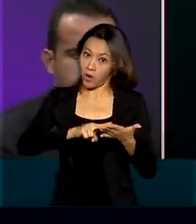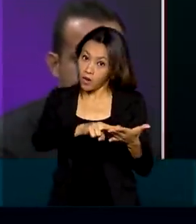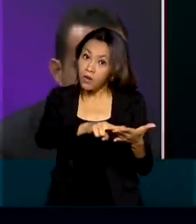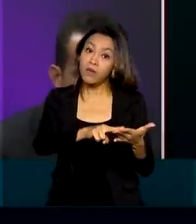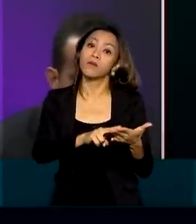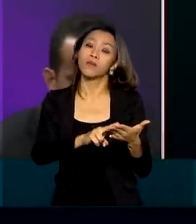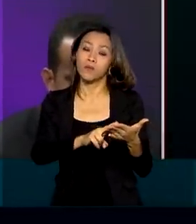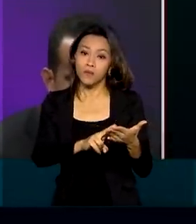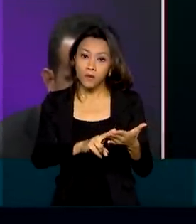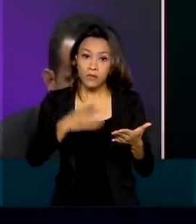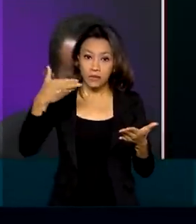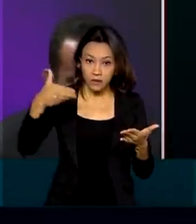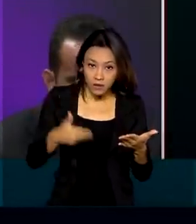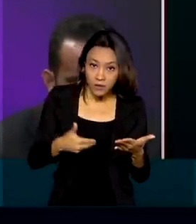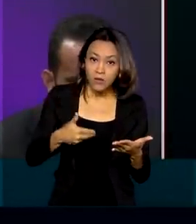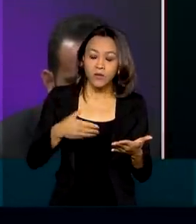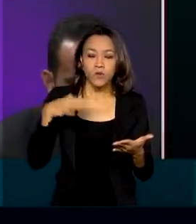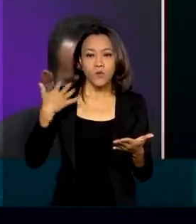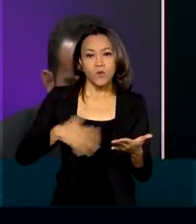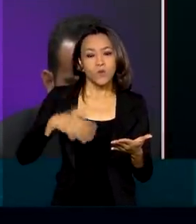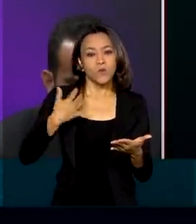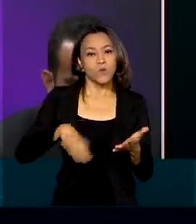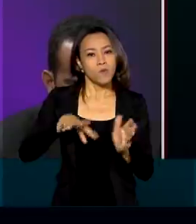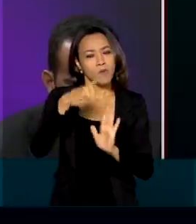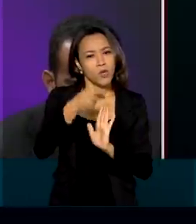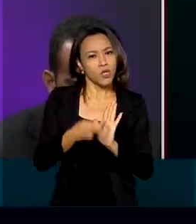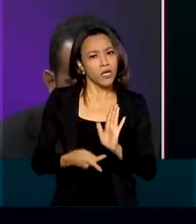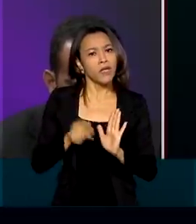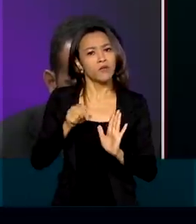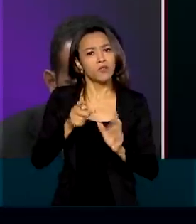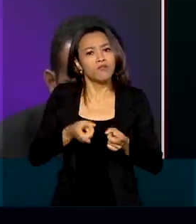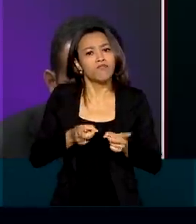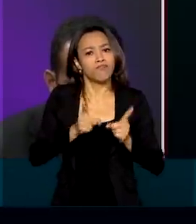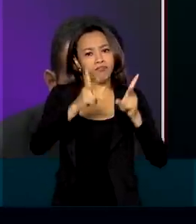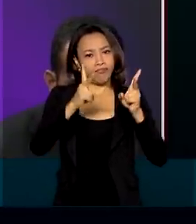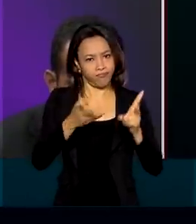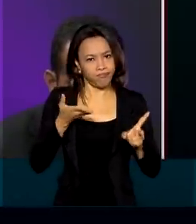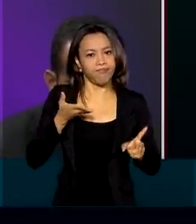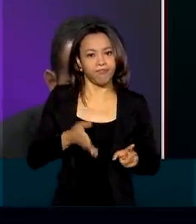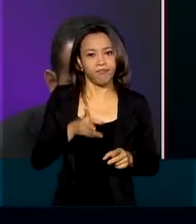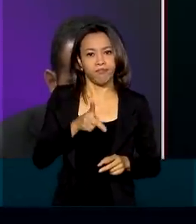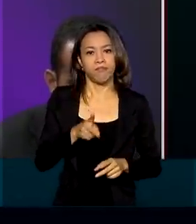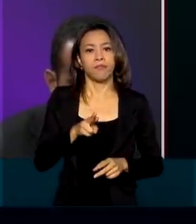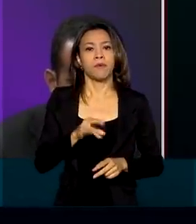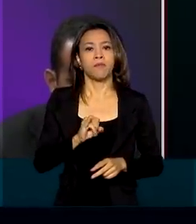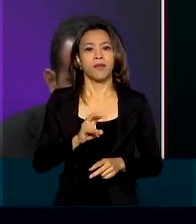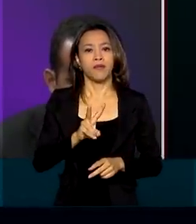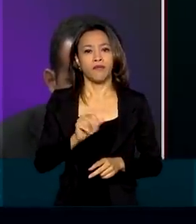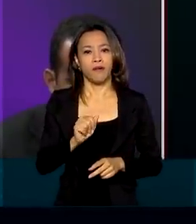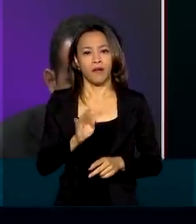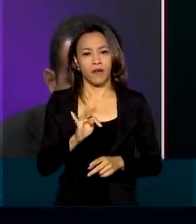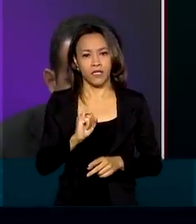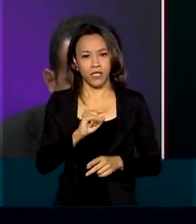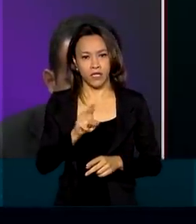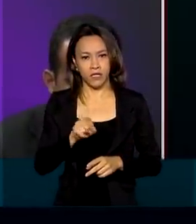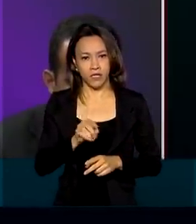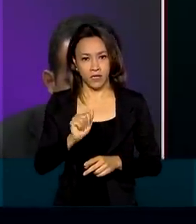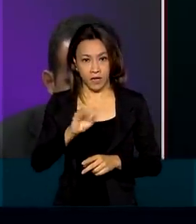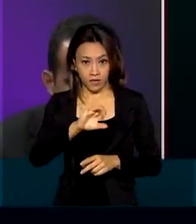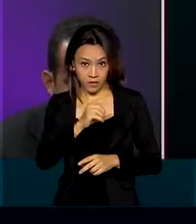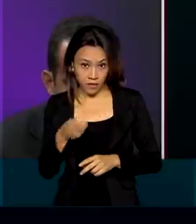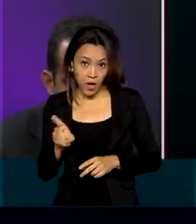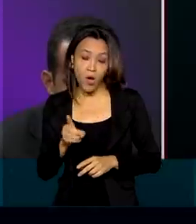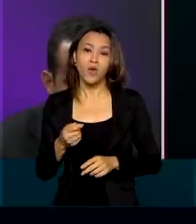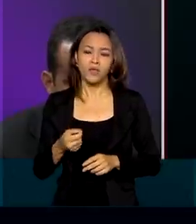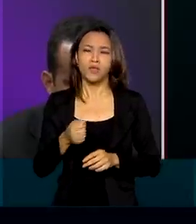maiores projetos de processo de privatização do mundo e que nós entregamos